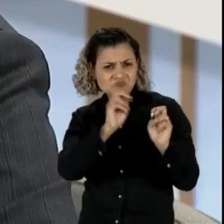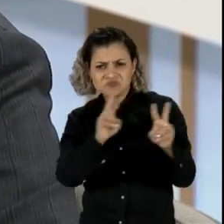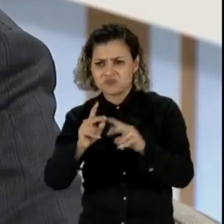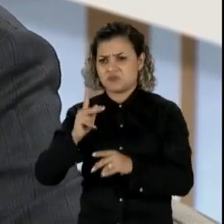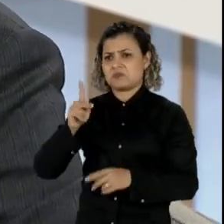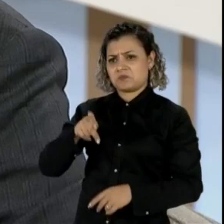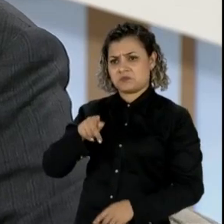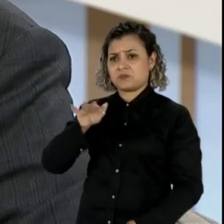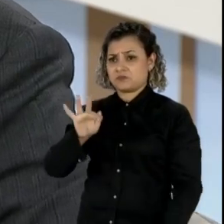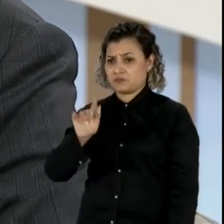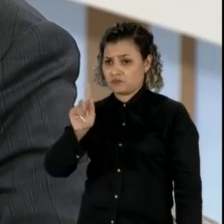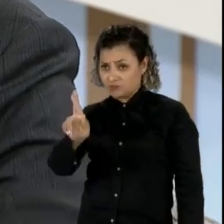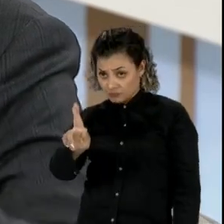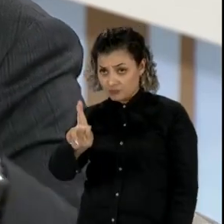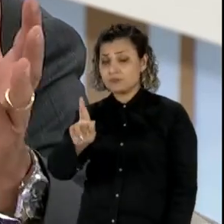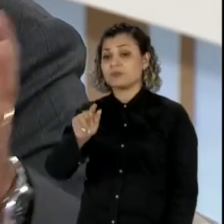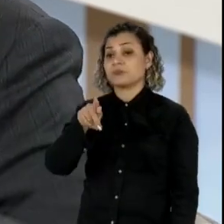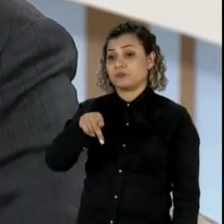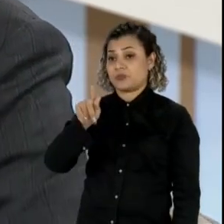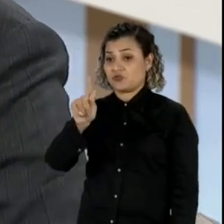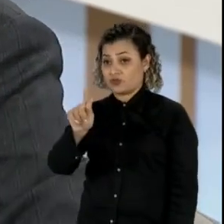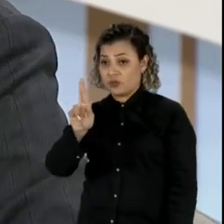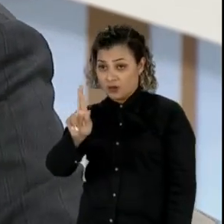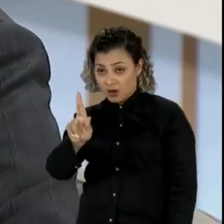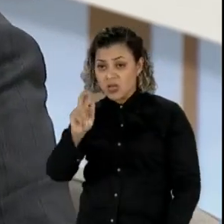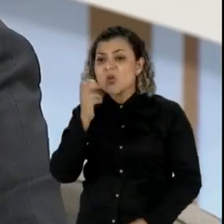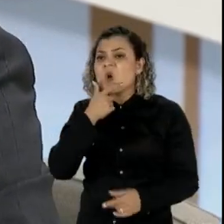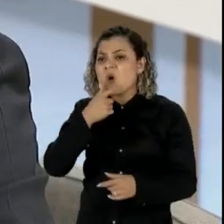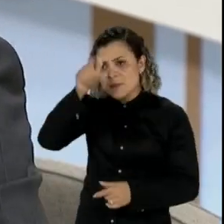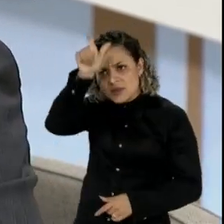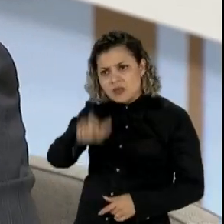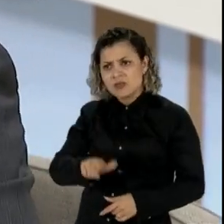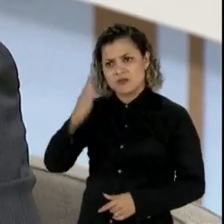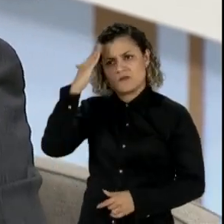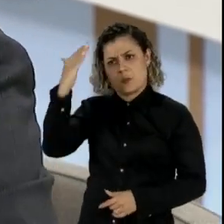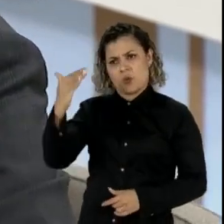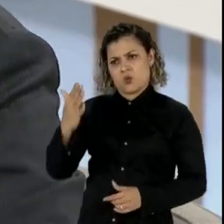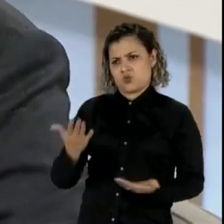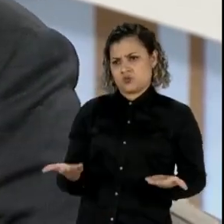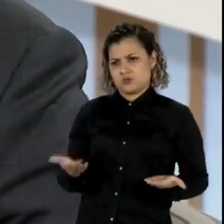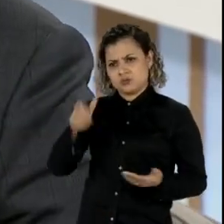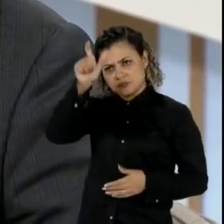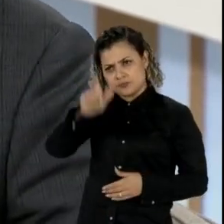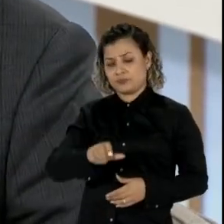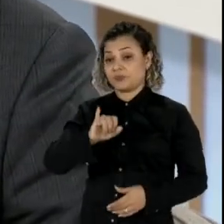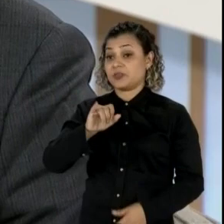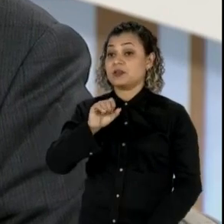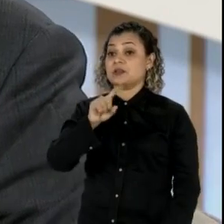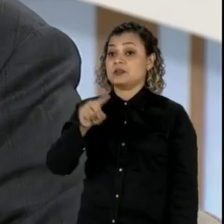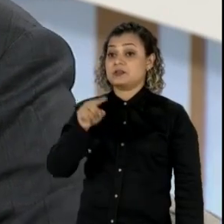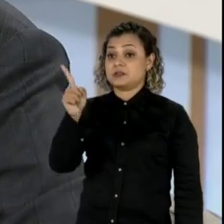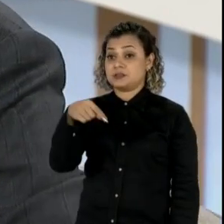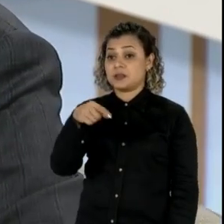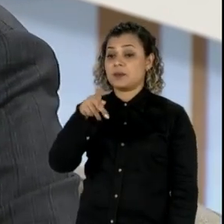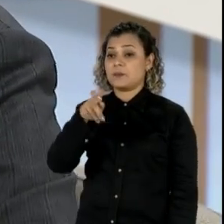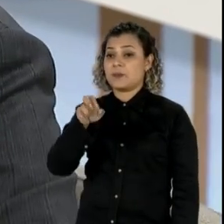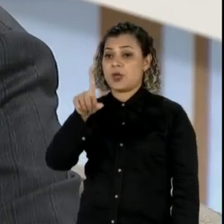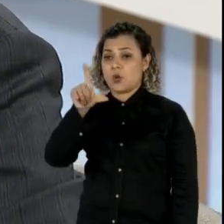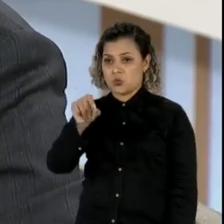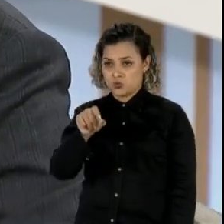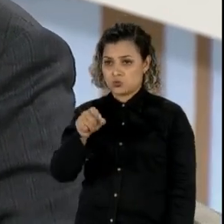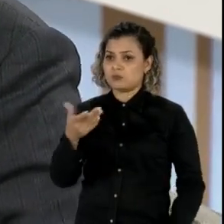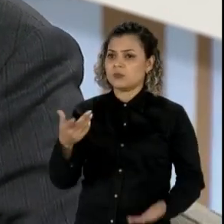Procuradoria-Geral da República, veja, um nome que todos conhecem é um ícone como Zé Paulo Sepúlveda Pertence.